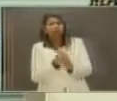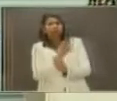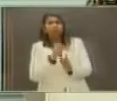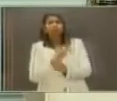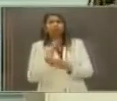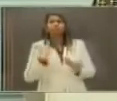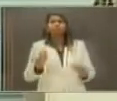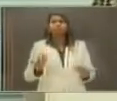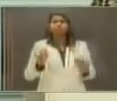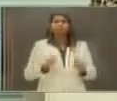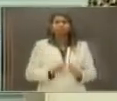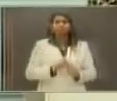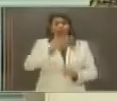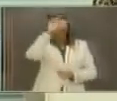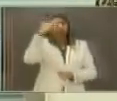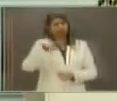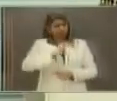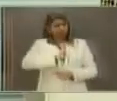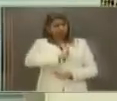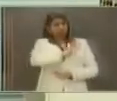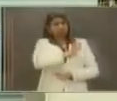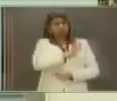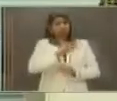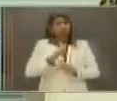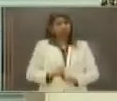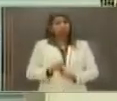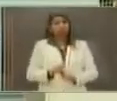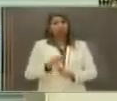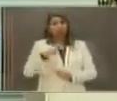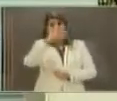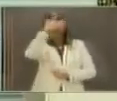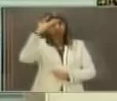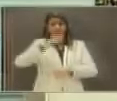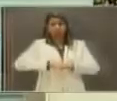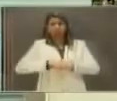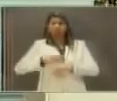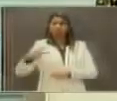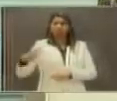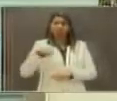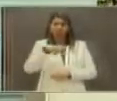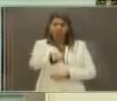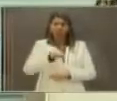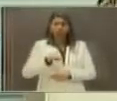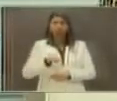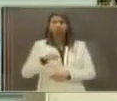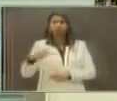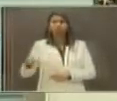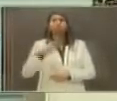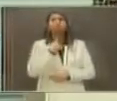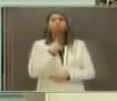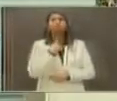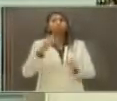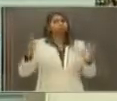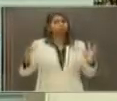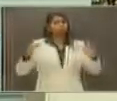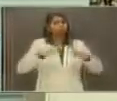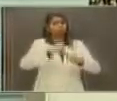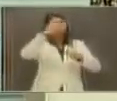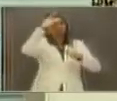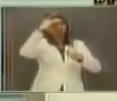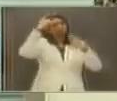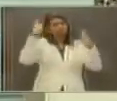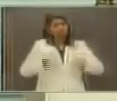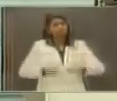ter discriminação com uma pessoa por opção sexual. todos merecem ser respeitados,